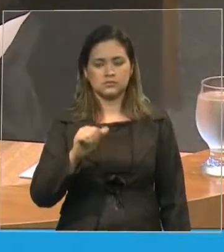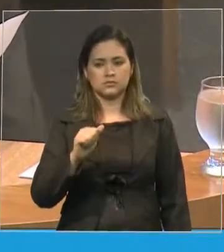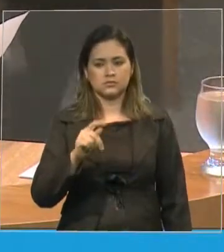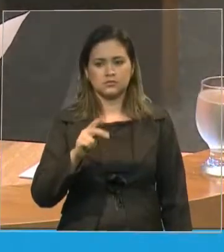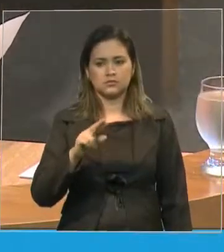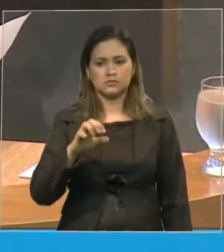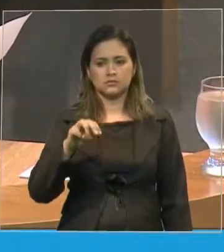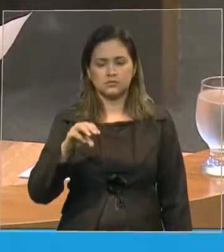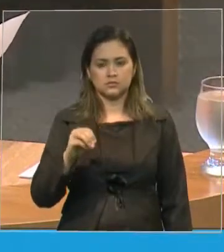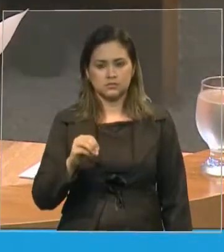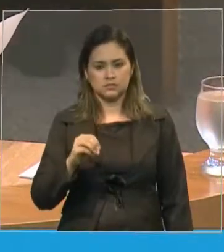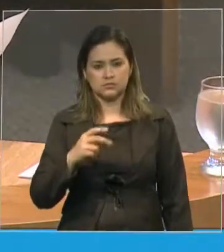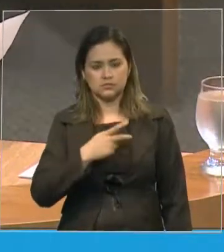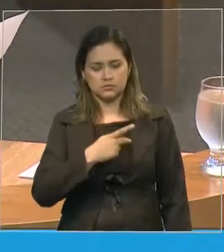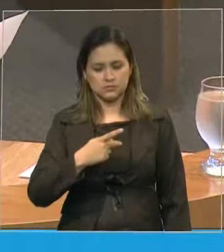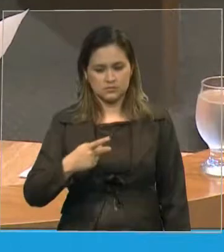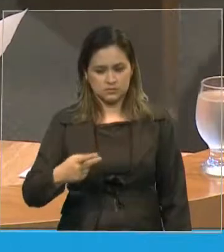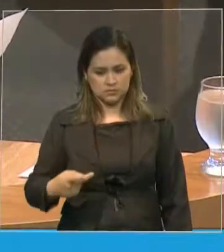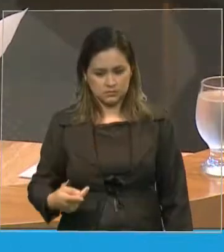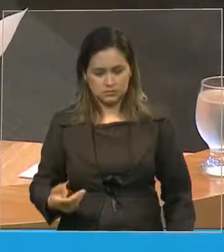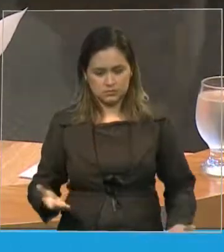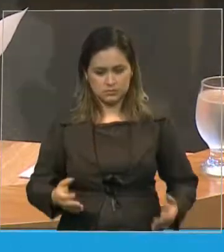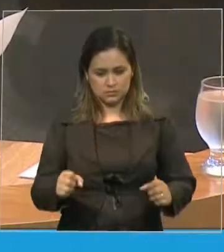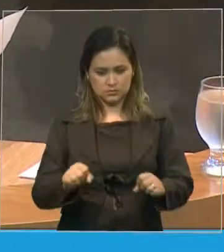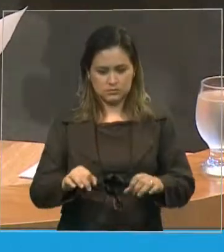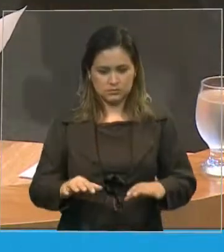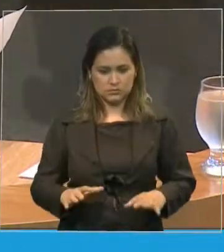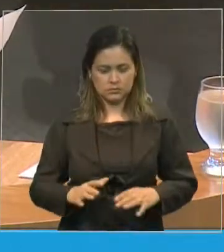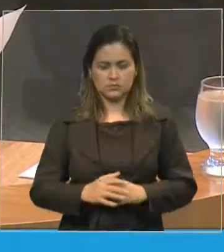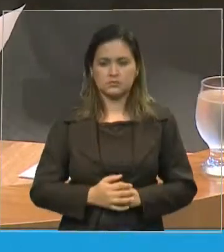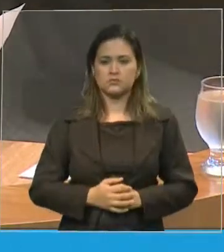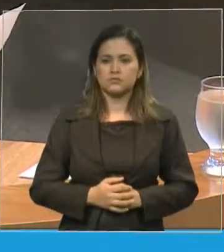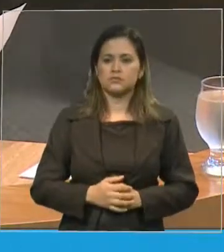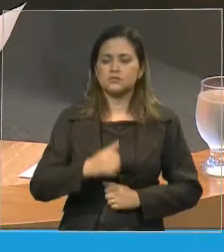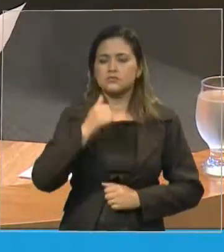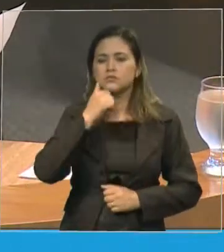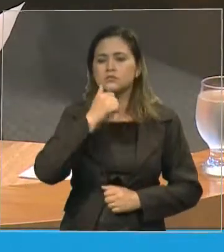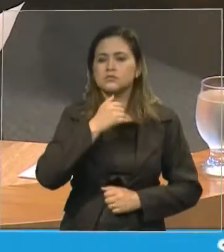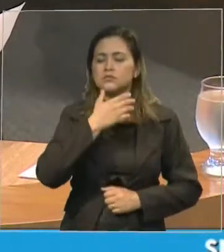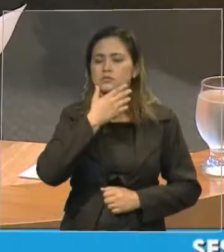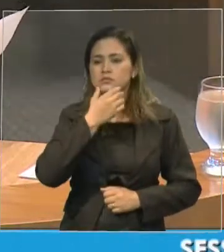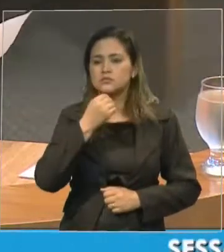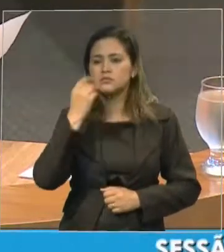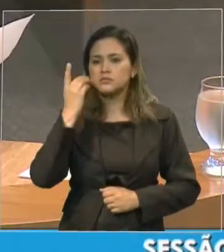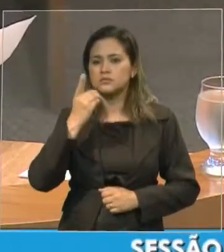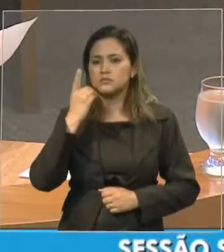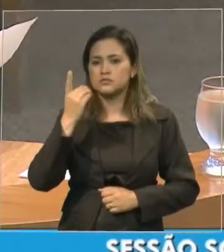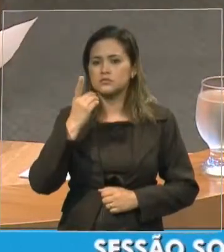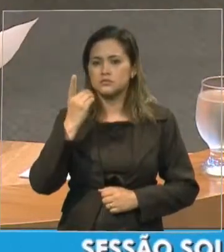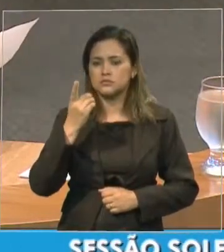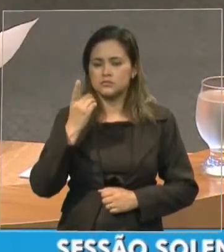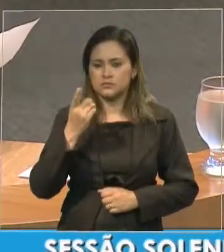deputados, senhoras deputadas, com assento neste parlamento.